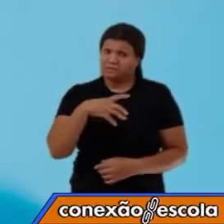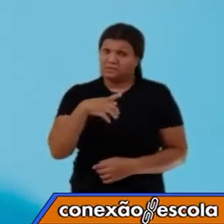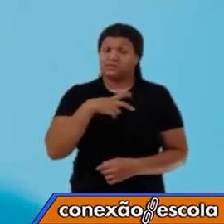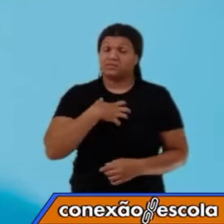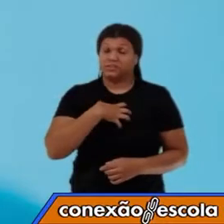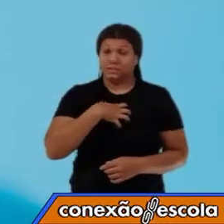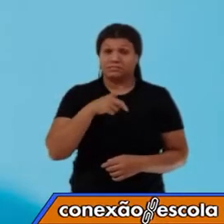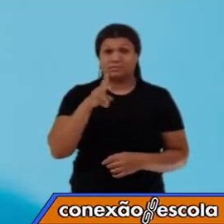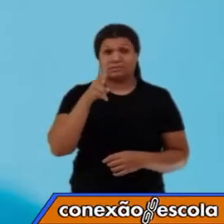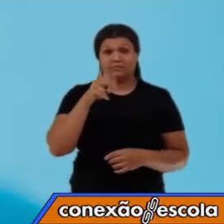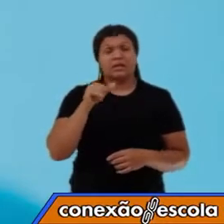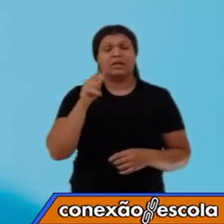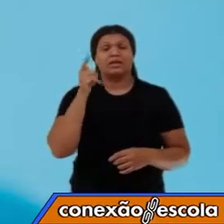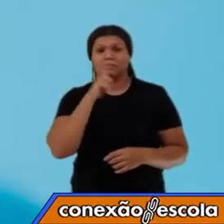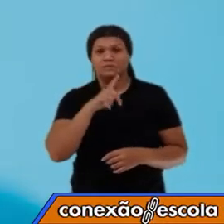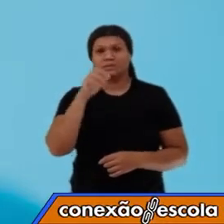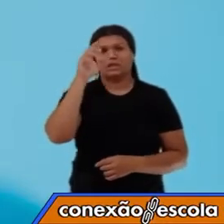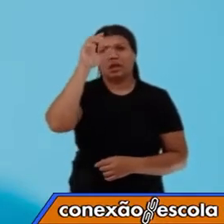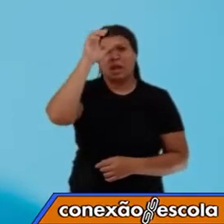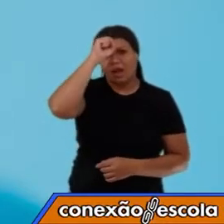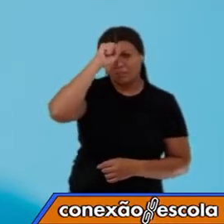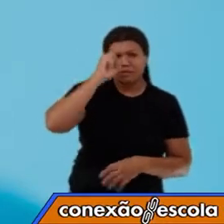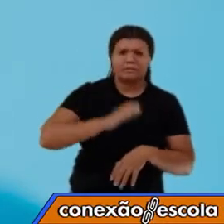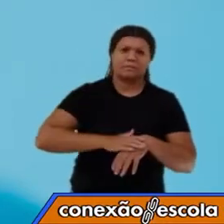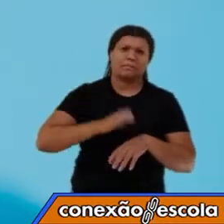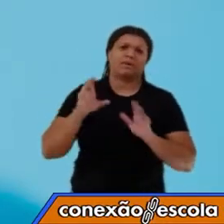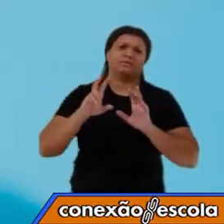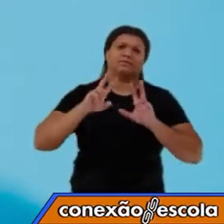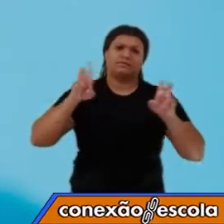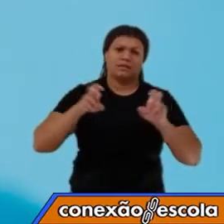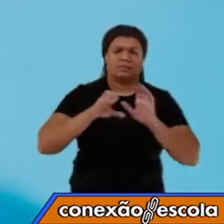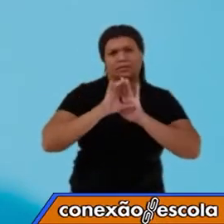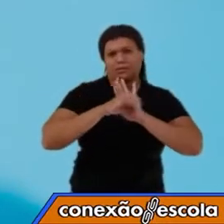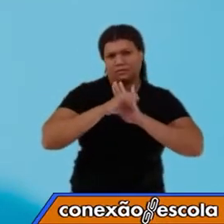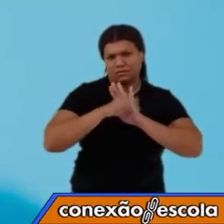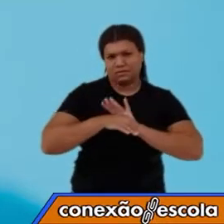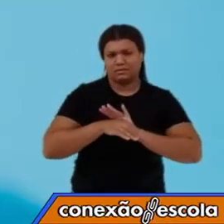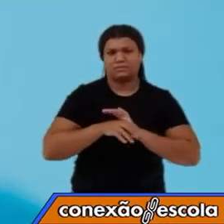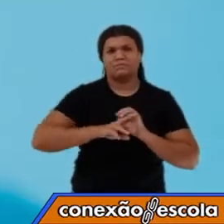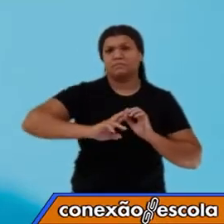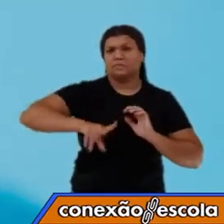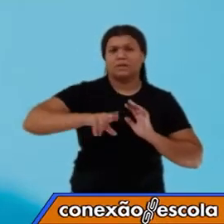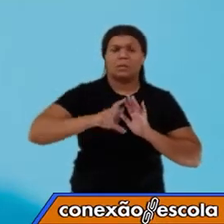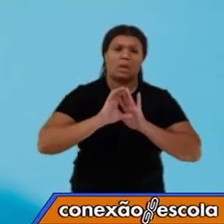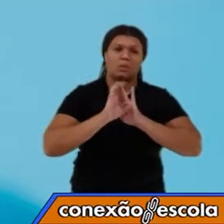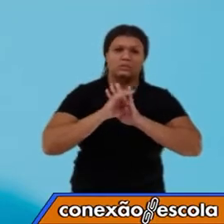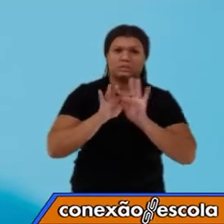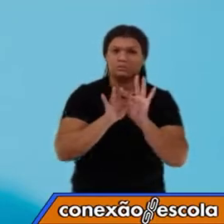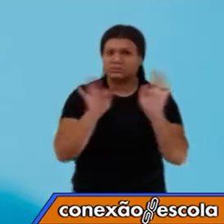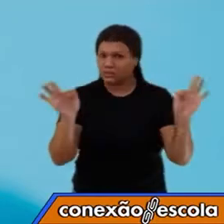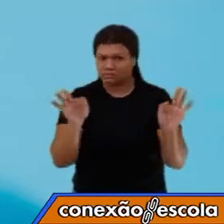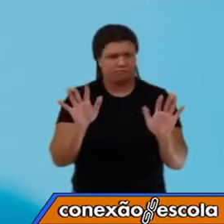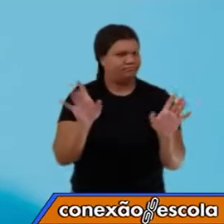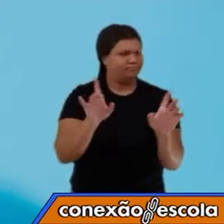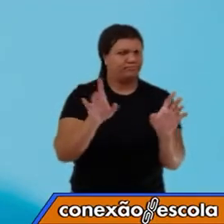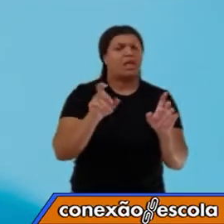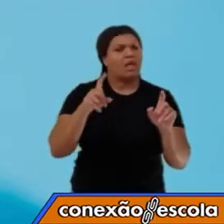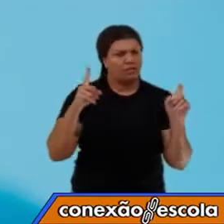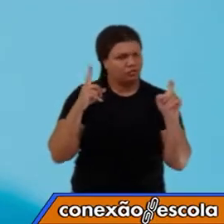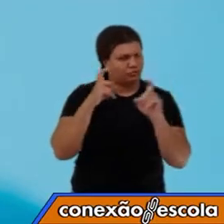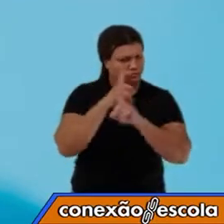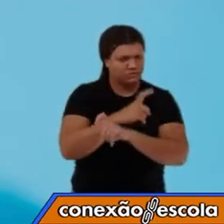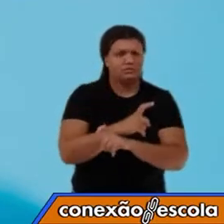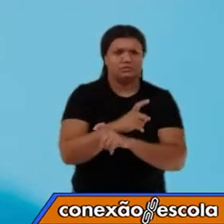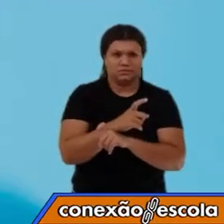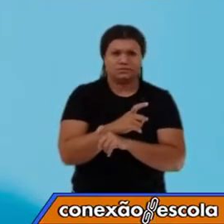materializar um pouco mais desses conceitos, que não são conceitos simplistas. Por que que eles não são